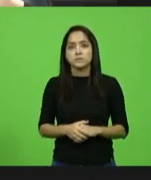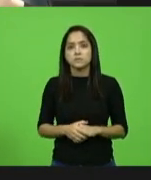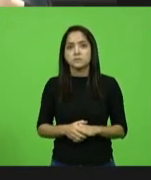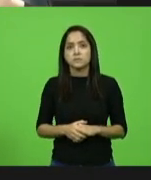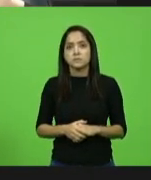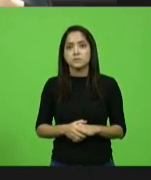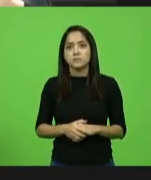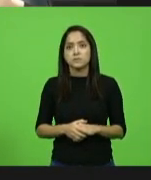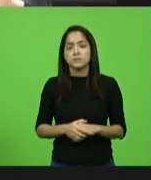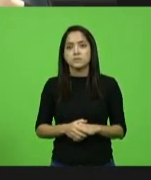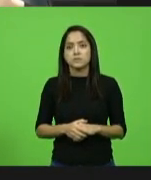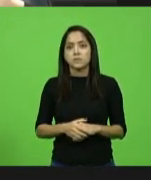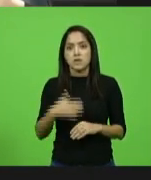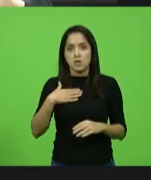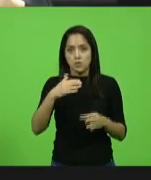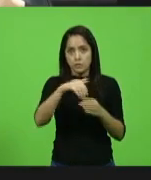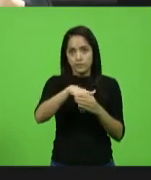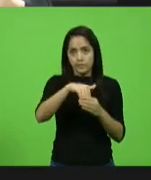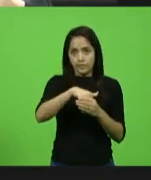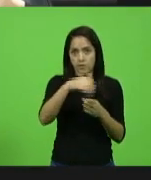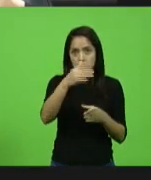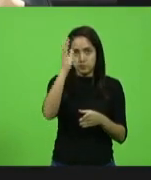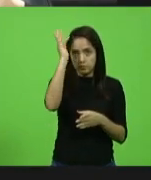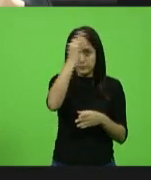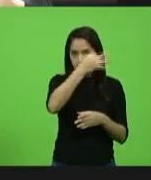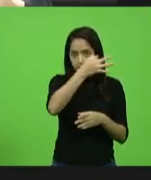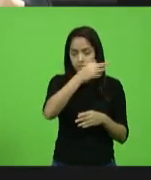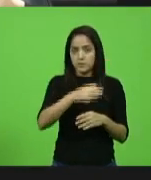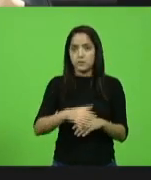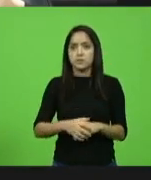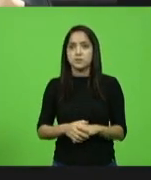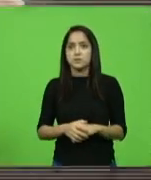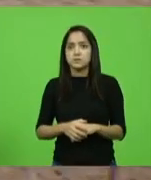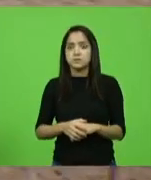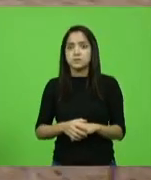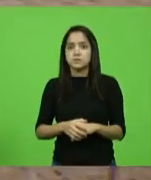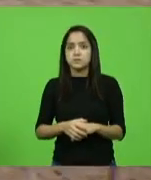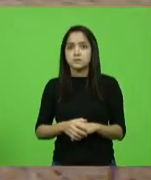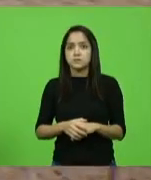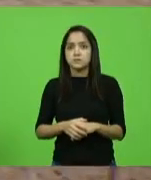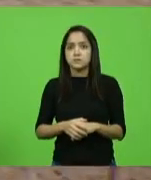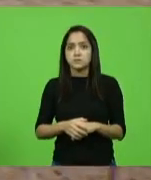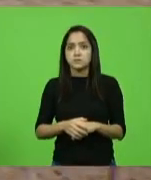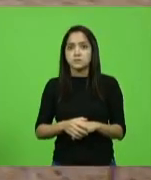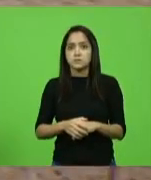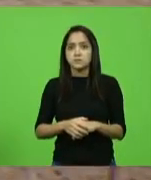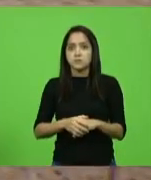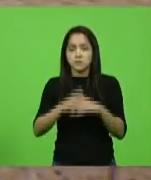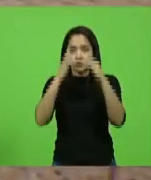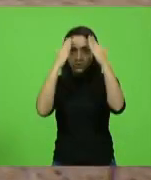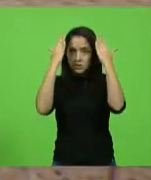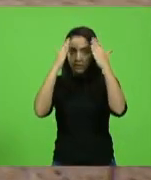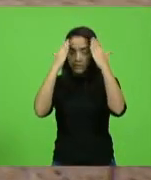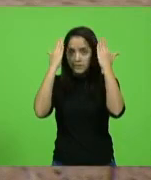Eu voto no Fabiano da Luz, José Milton Schaefer,